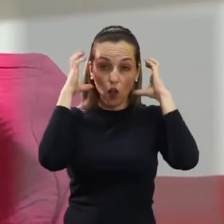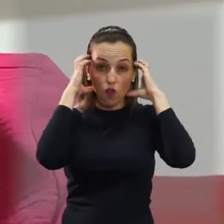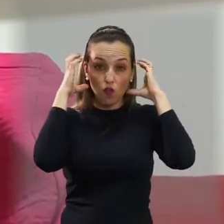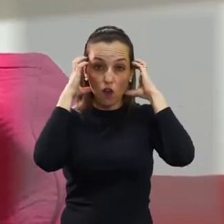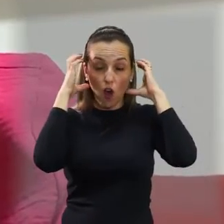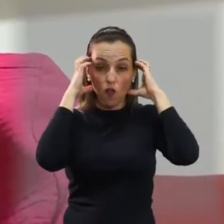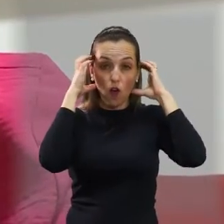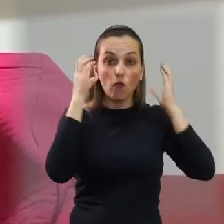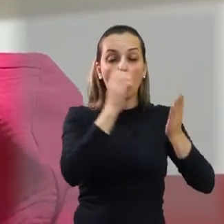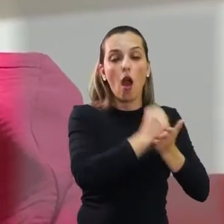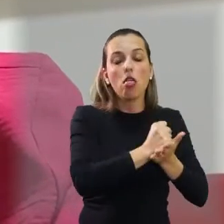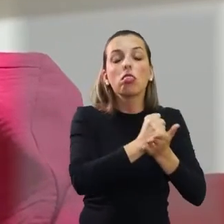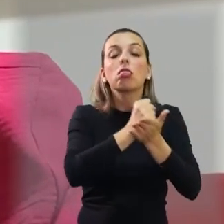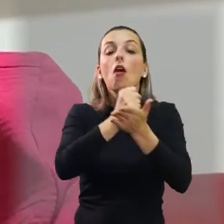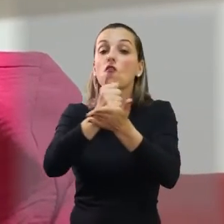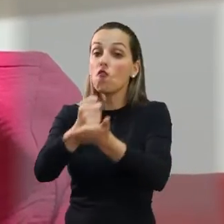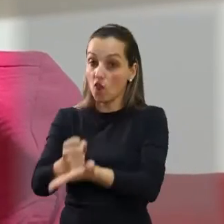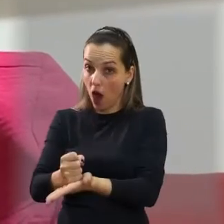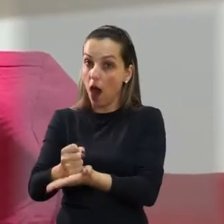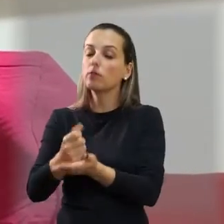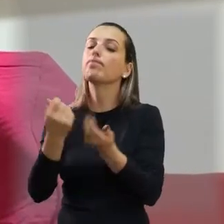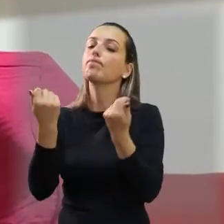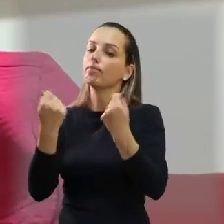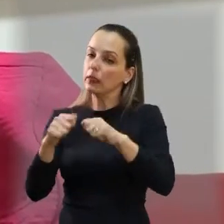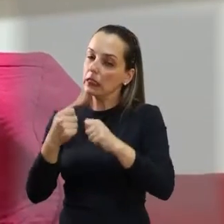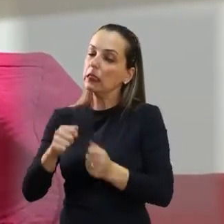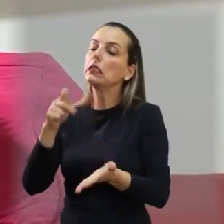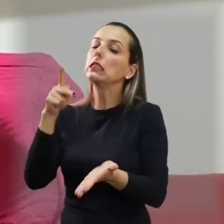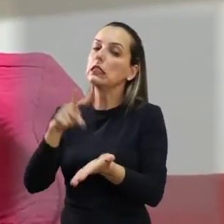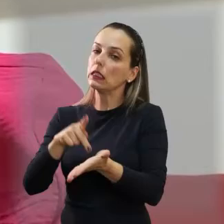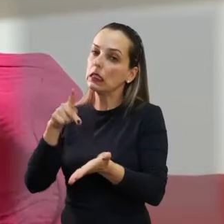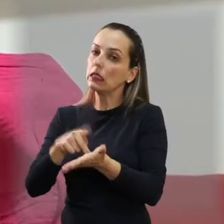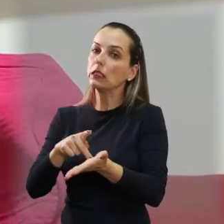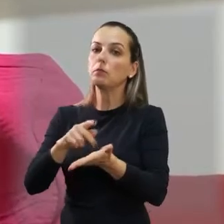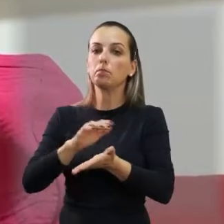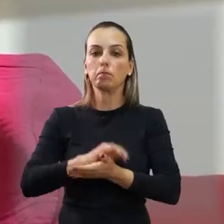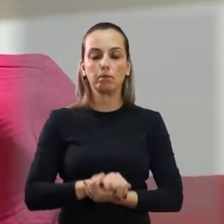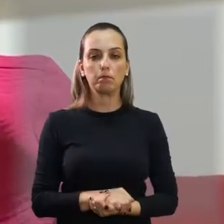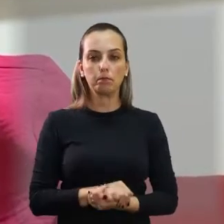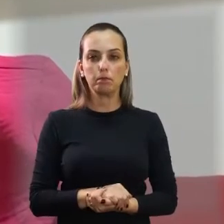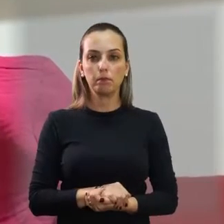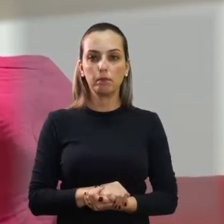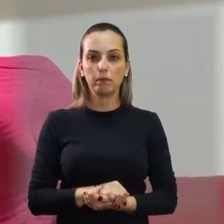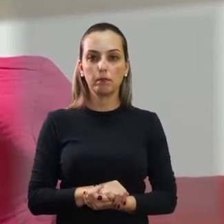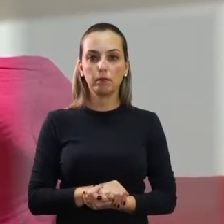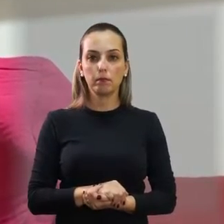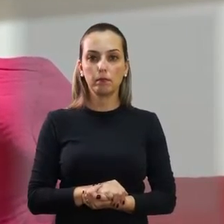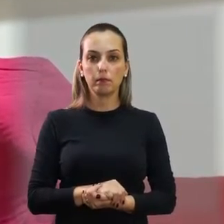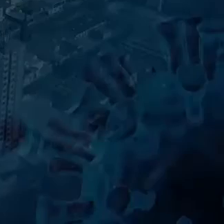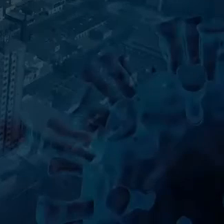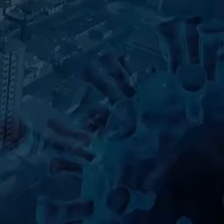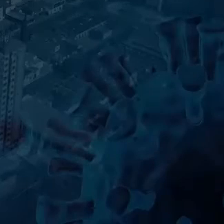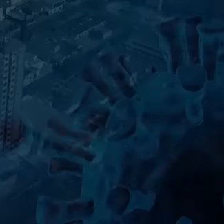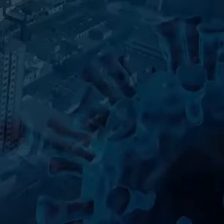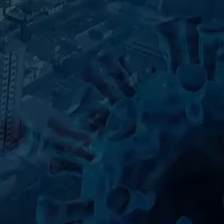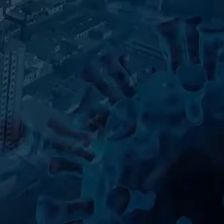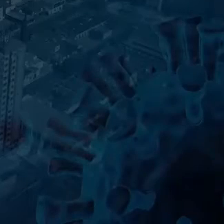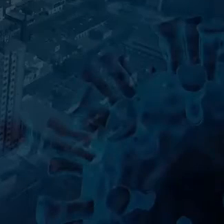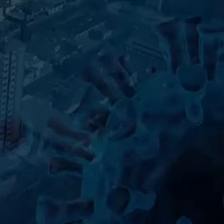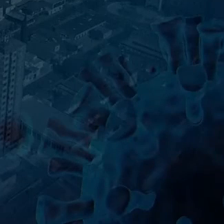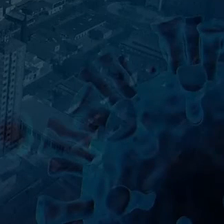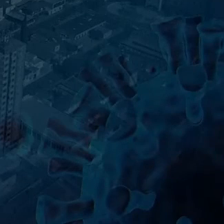completado dois anos ainda não desenvolveu a fala e a linguagem. Tchau,